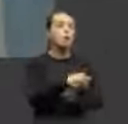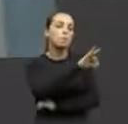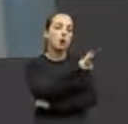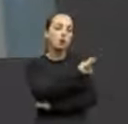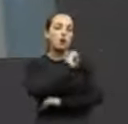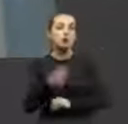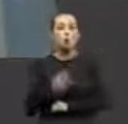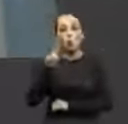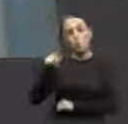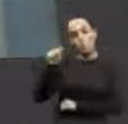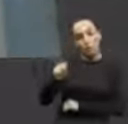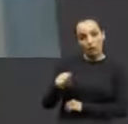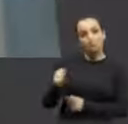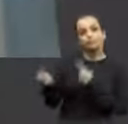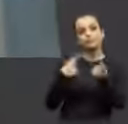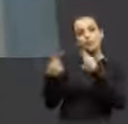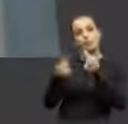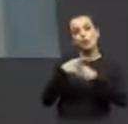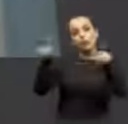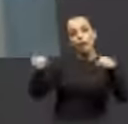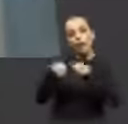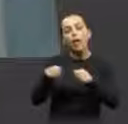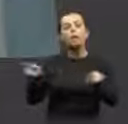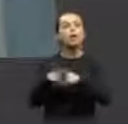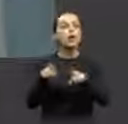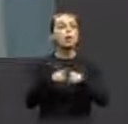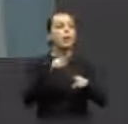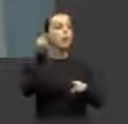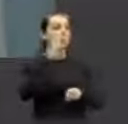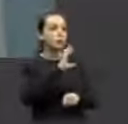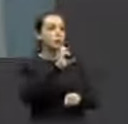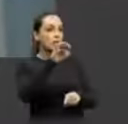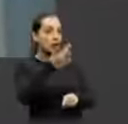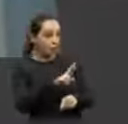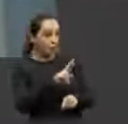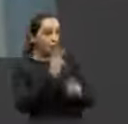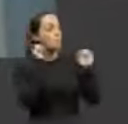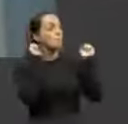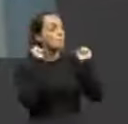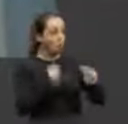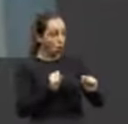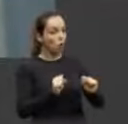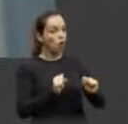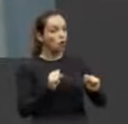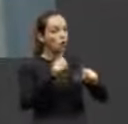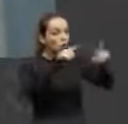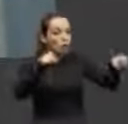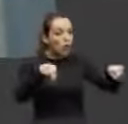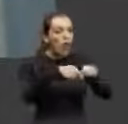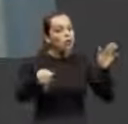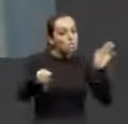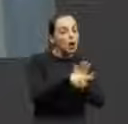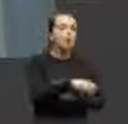da UPA, da Via Expressa, onde tem terreno da prefeitura. Ou ainda no complexo do SEAR, próprios da prefeitura. Por que